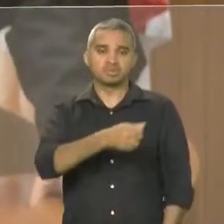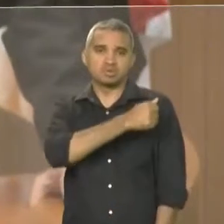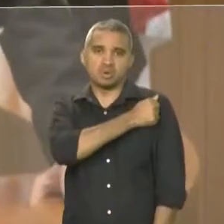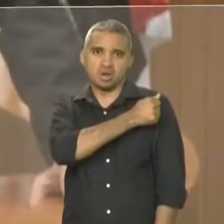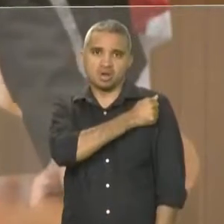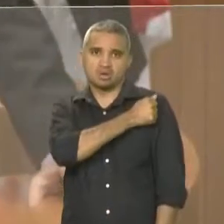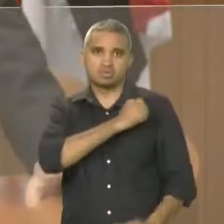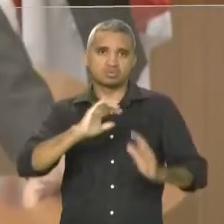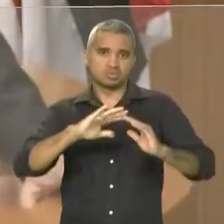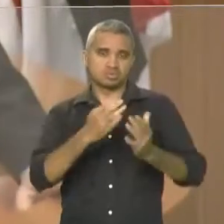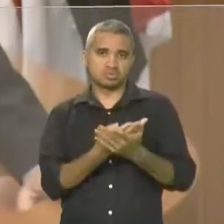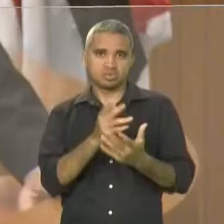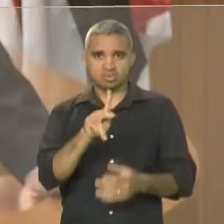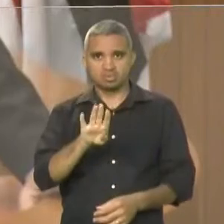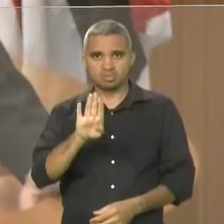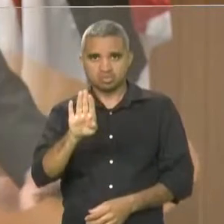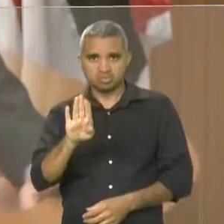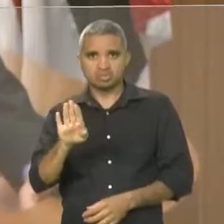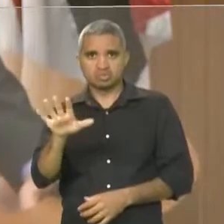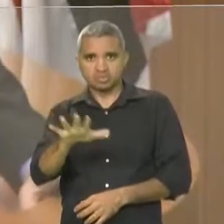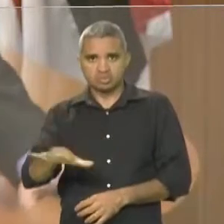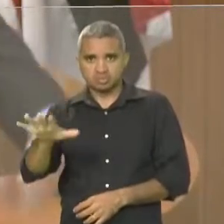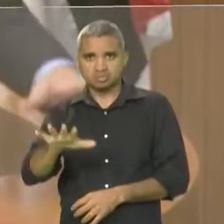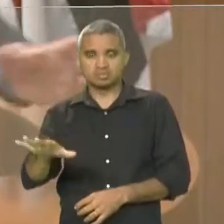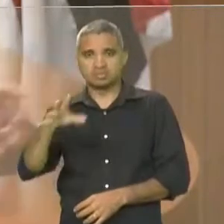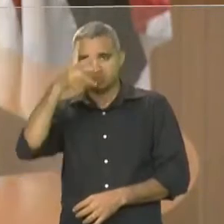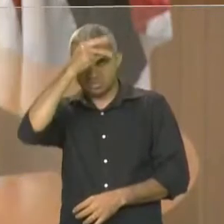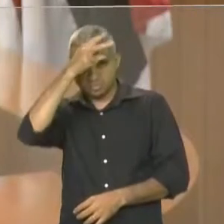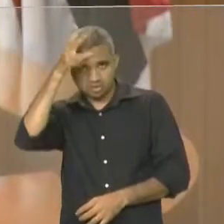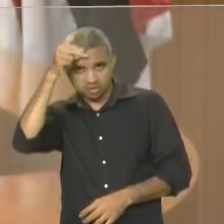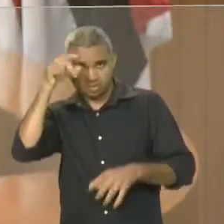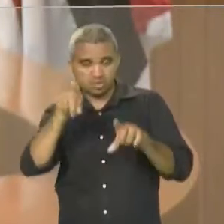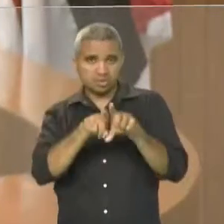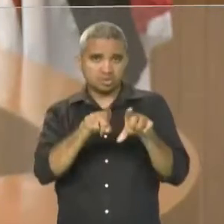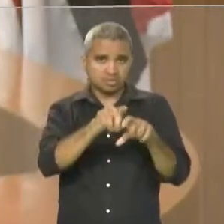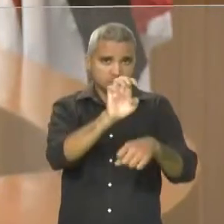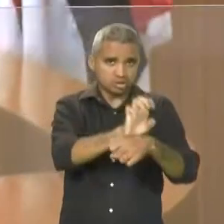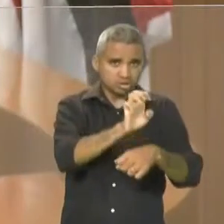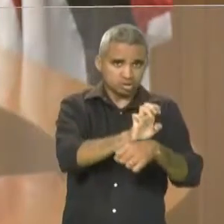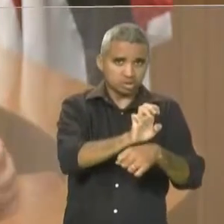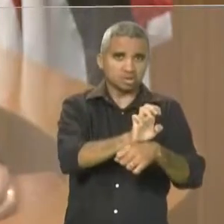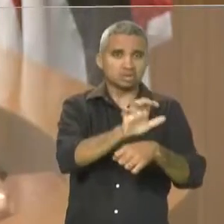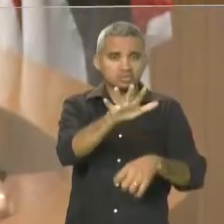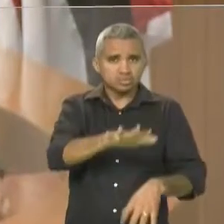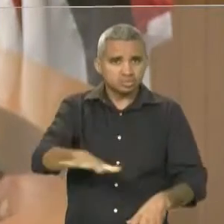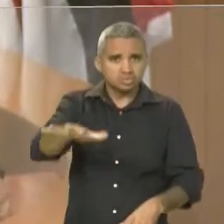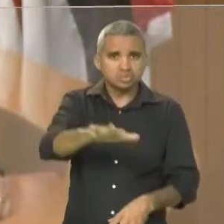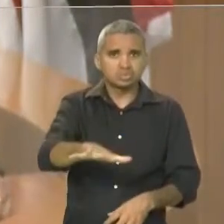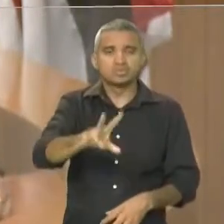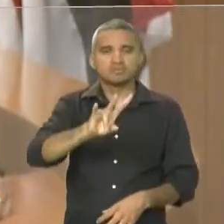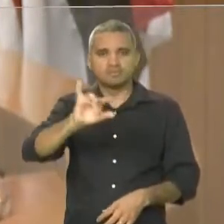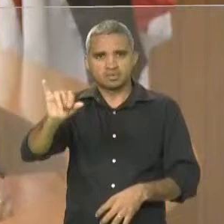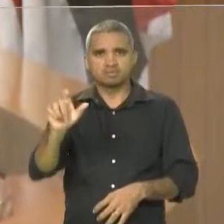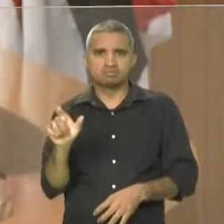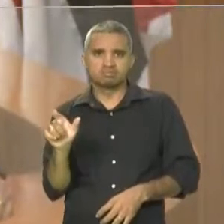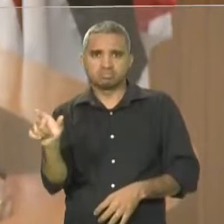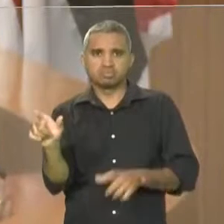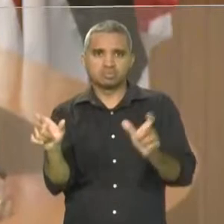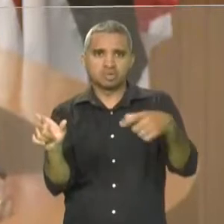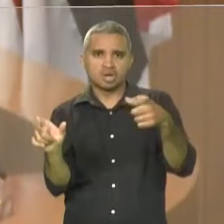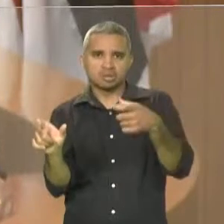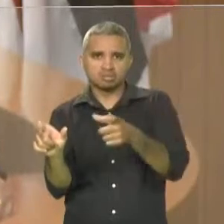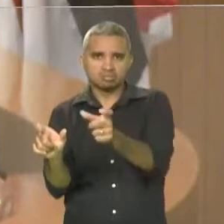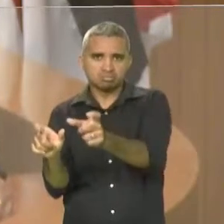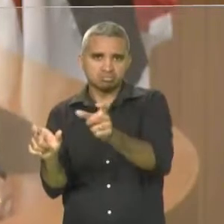escolas públicas da rede municipal e estadual de toda a região que serão contemplados com esse maravilhoso